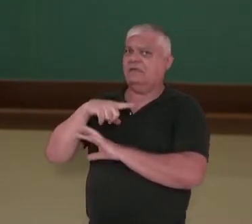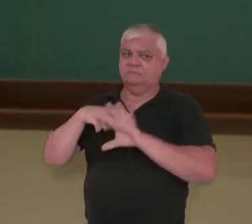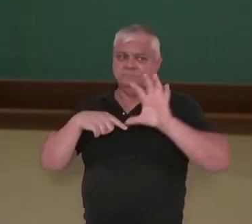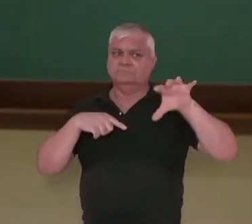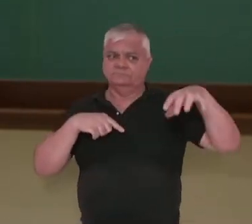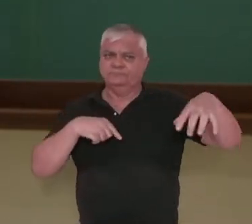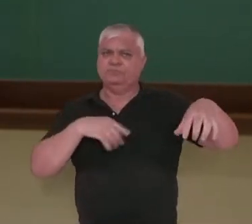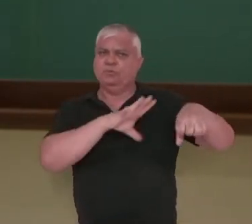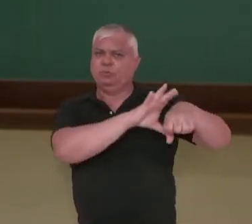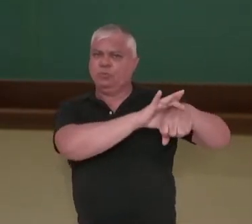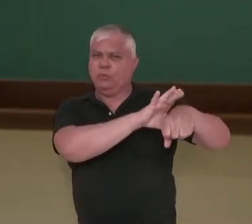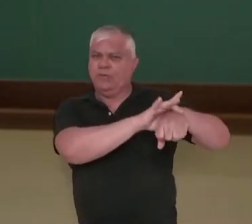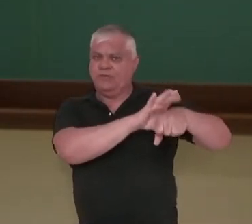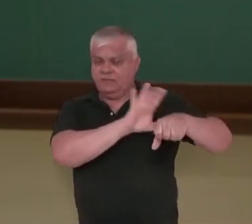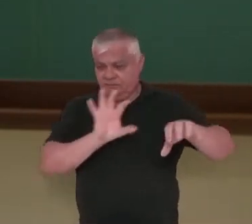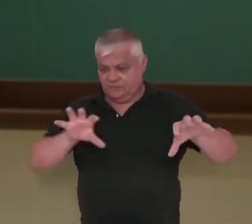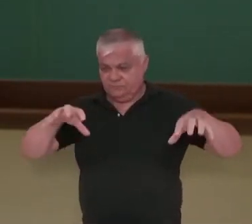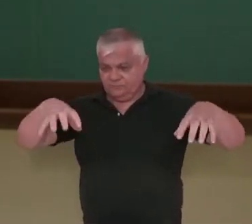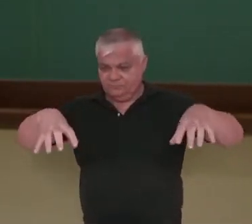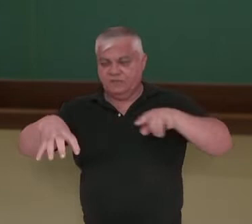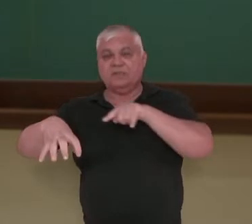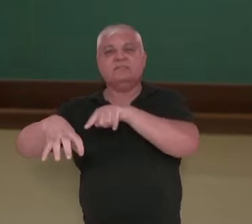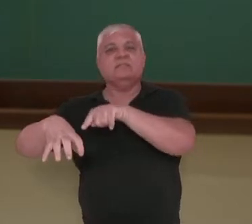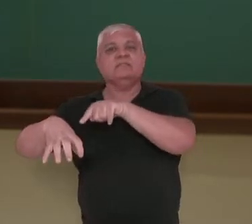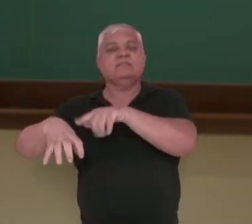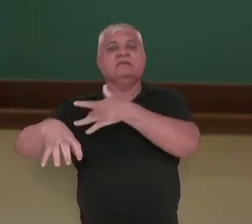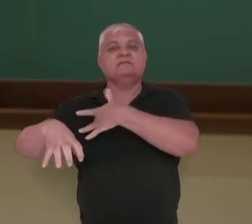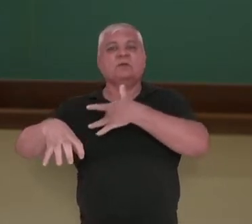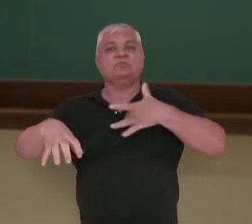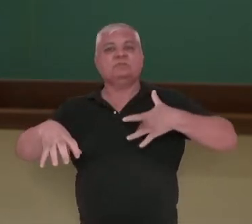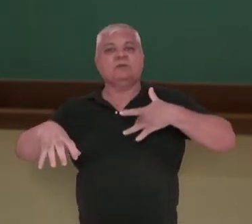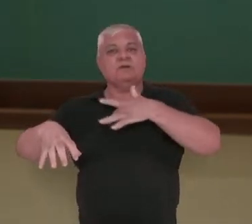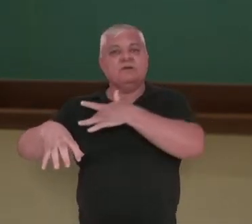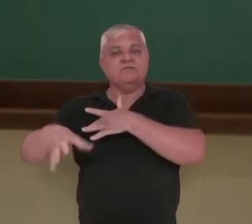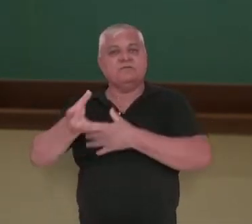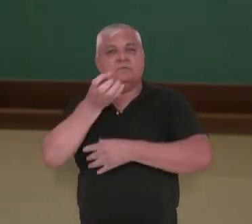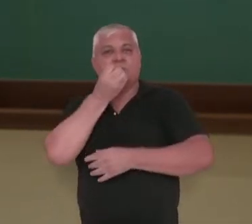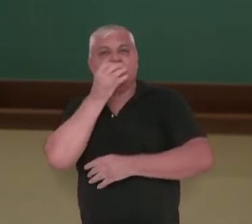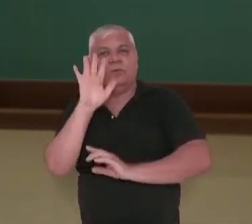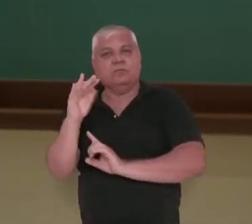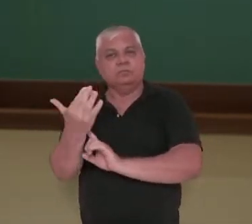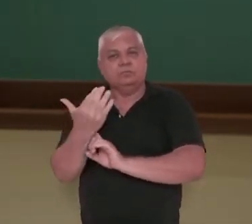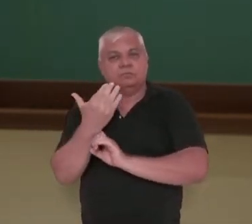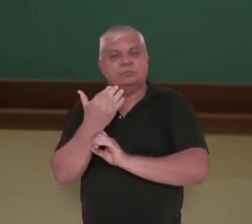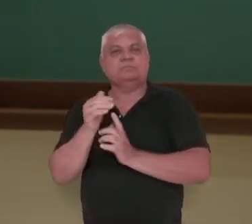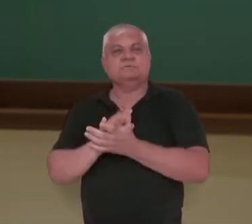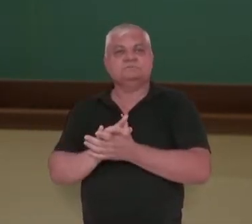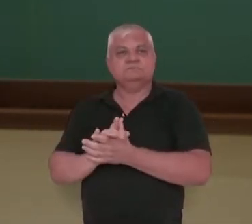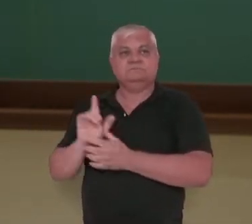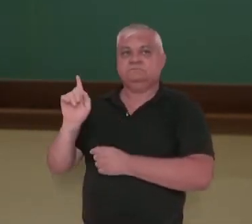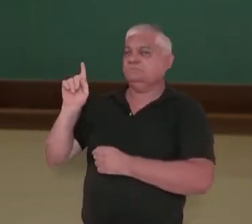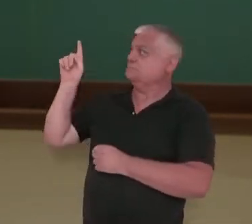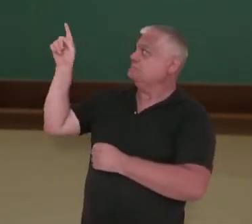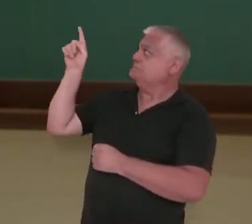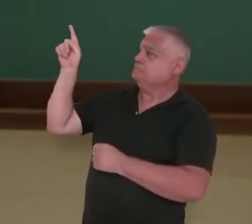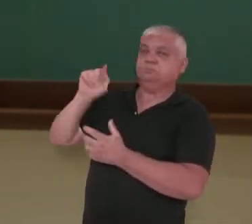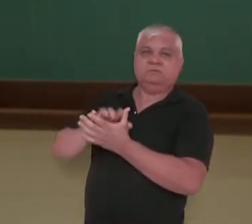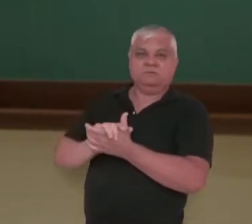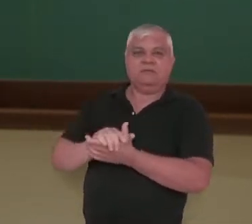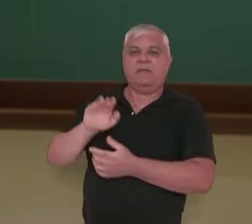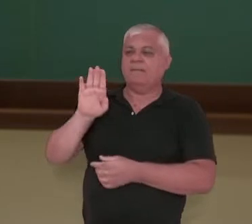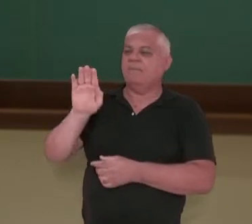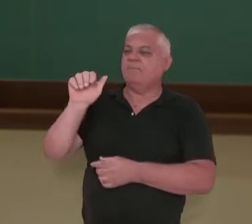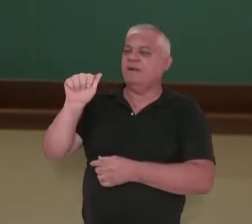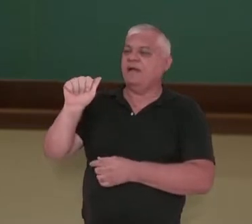provocam doenças, que desencadeiam doenças, existem aquelas que são boas. Então aqui nós estamos vendo as